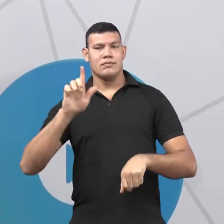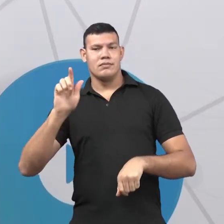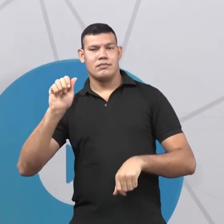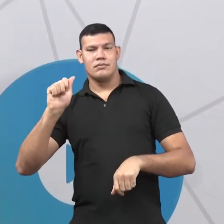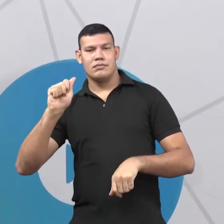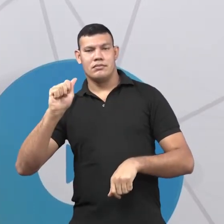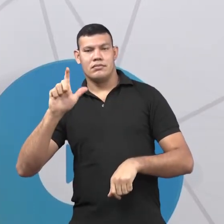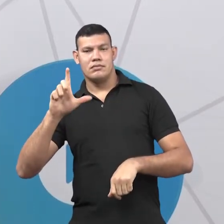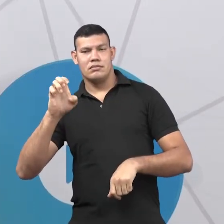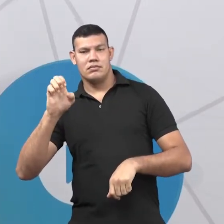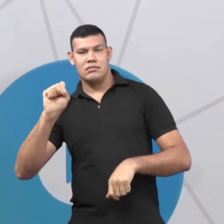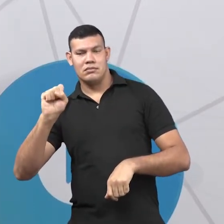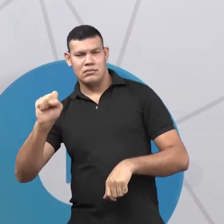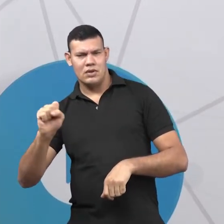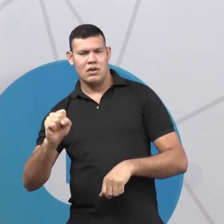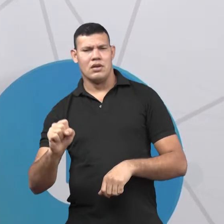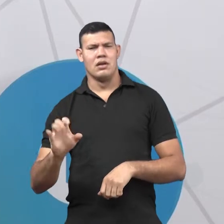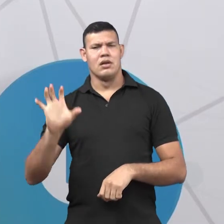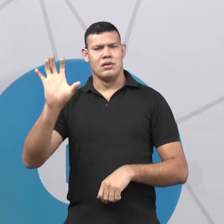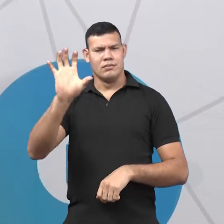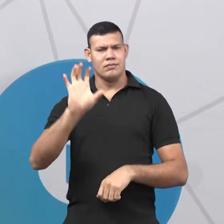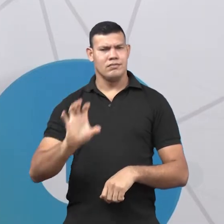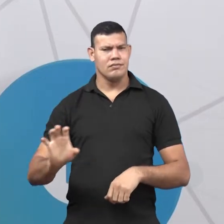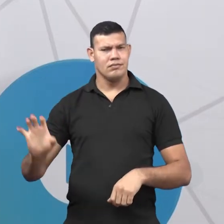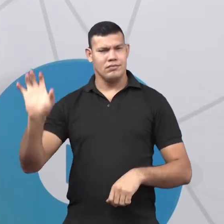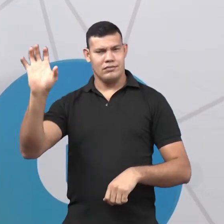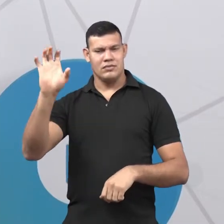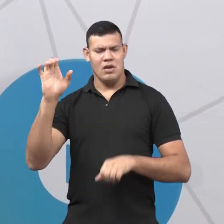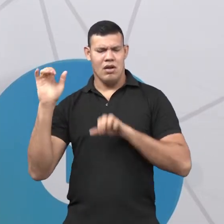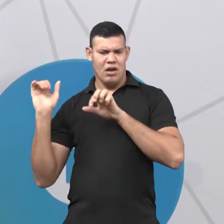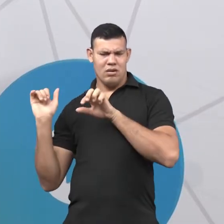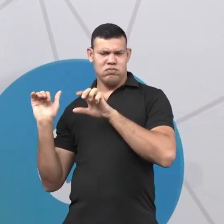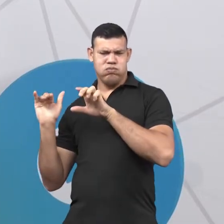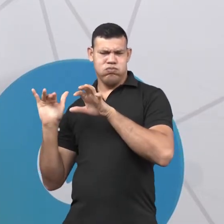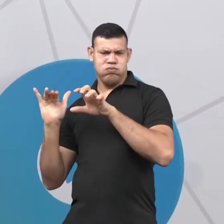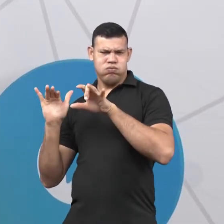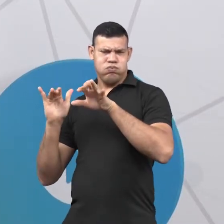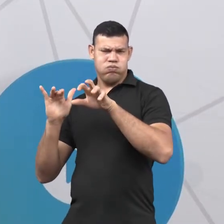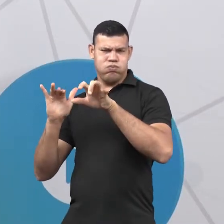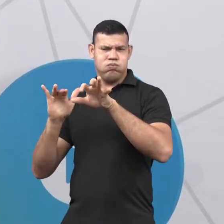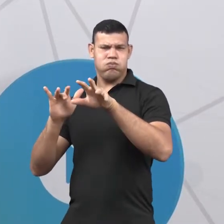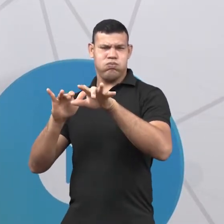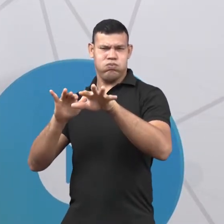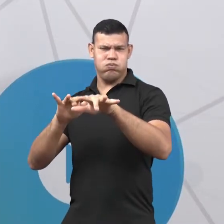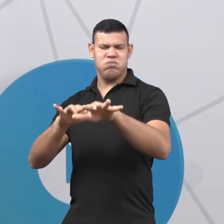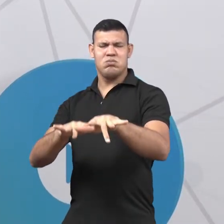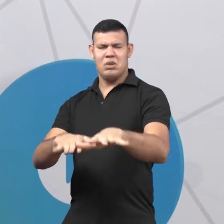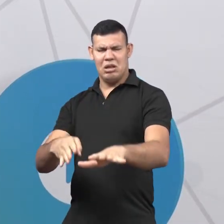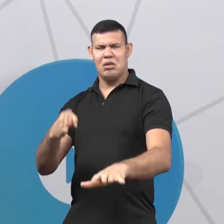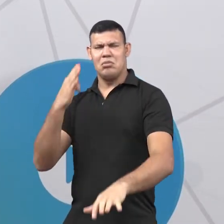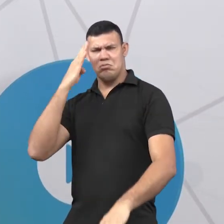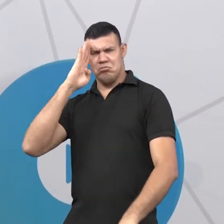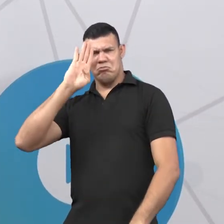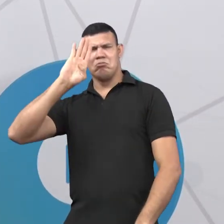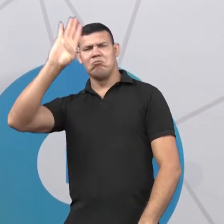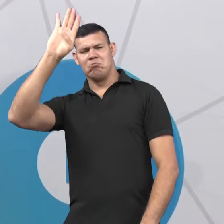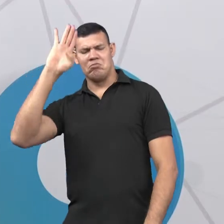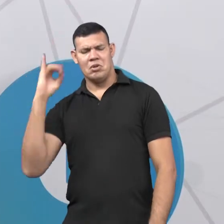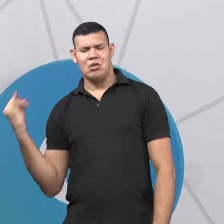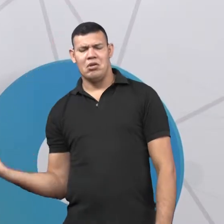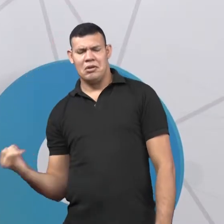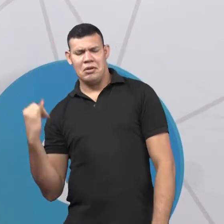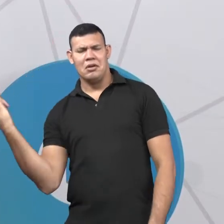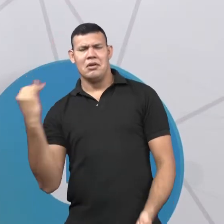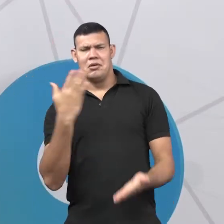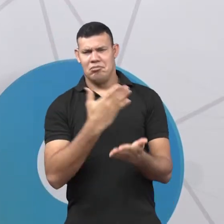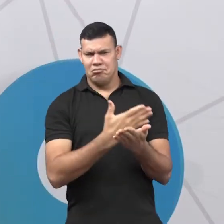começou nessa região, certo? Com essa invasão. E essa invasão foi a mais importante porque ela marcou o início da